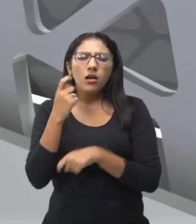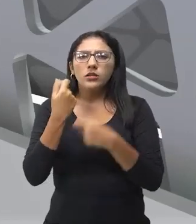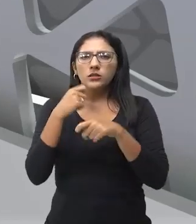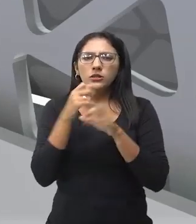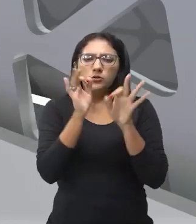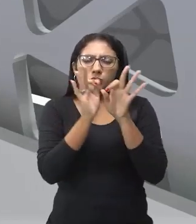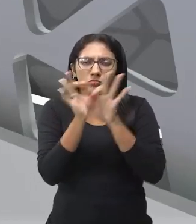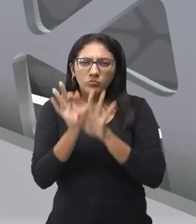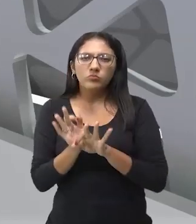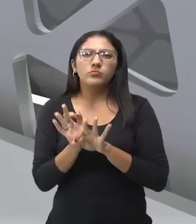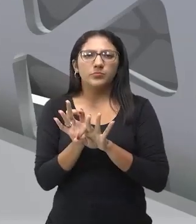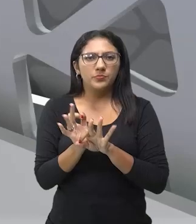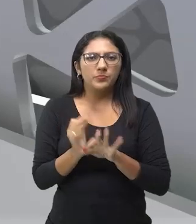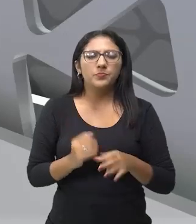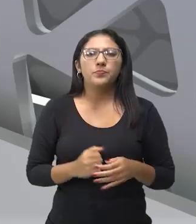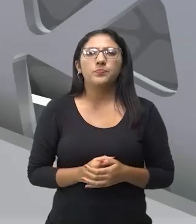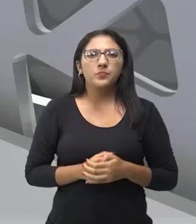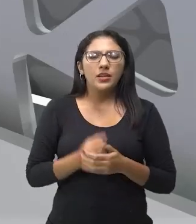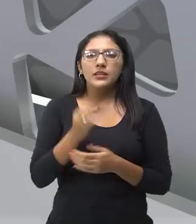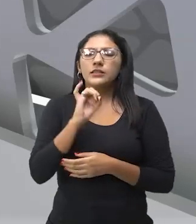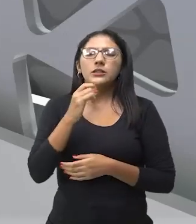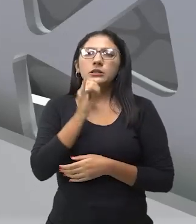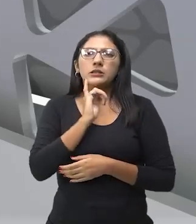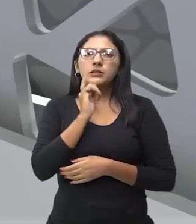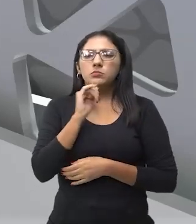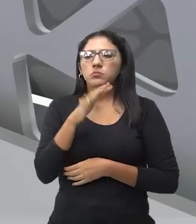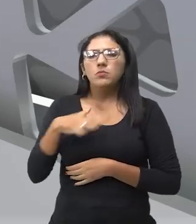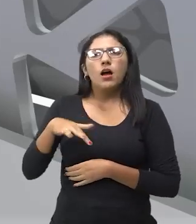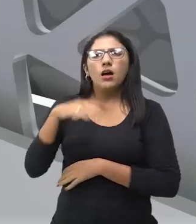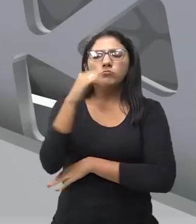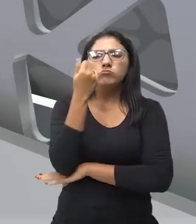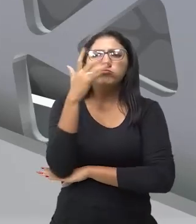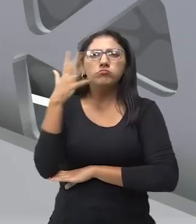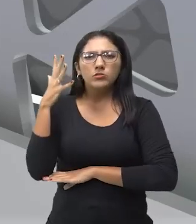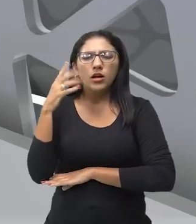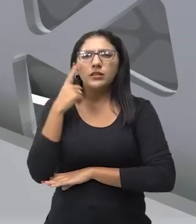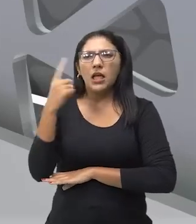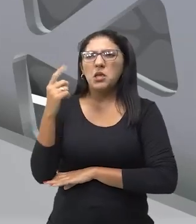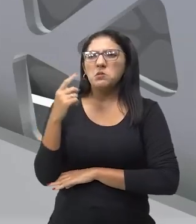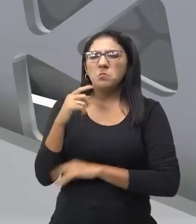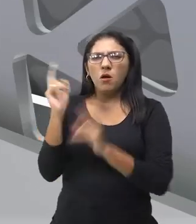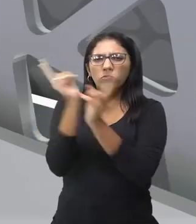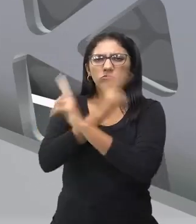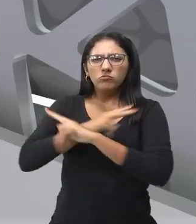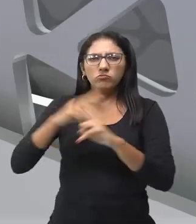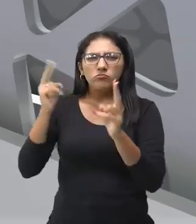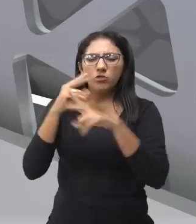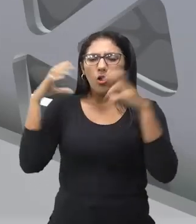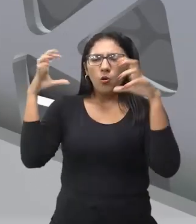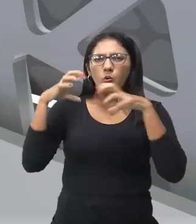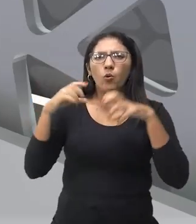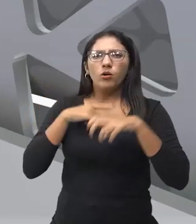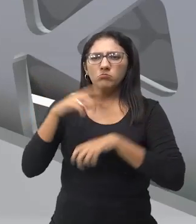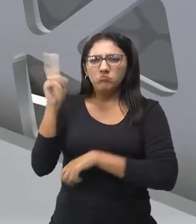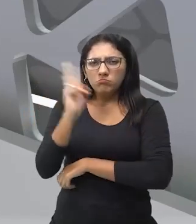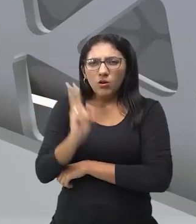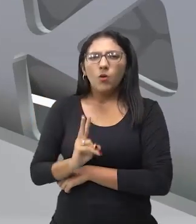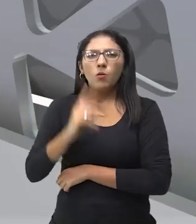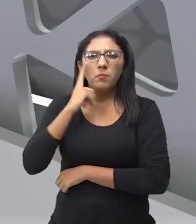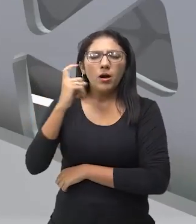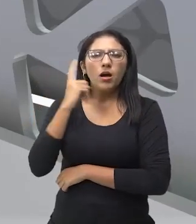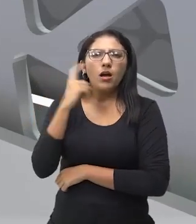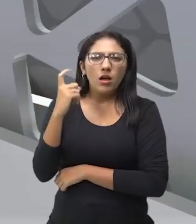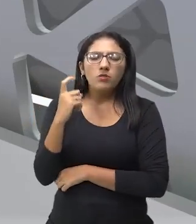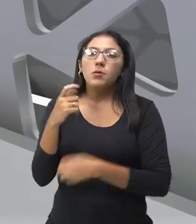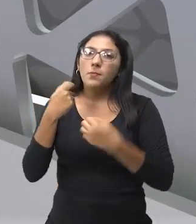fazer o barulho do carro. Então, se for numa floresta, vai ter uma tempestade, vai ter o quê? Barulho de trovão. Então, o